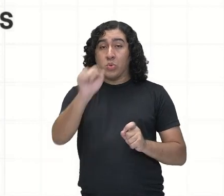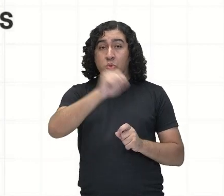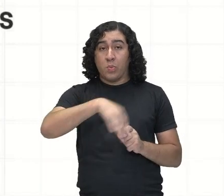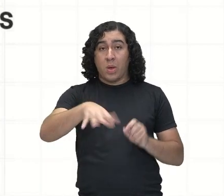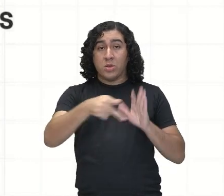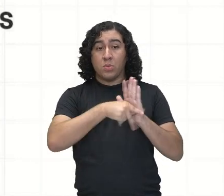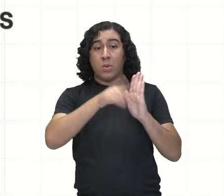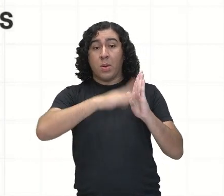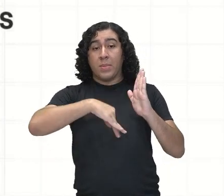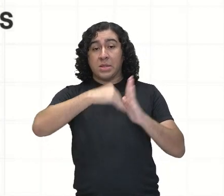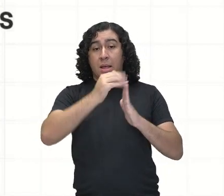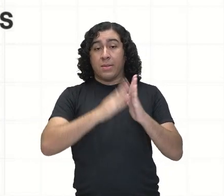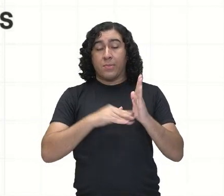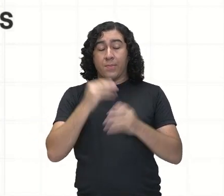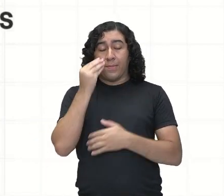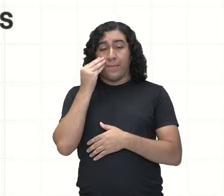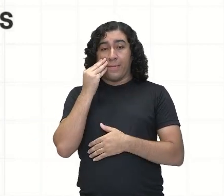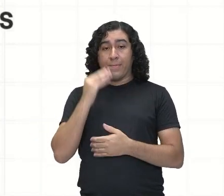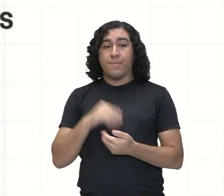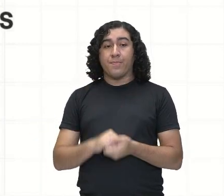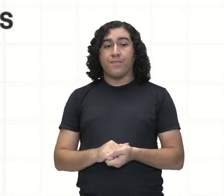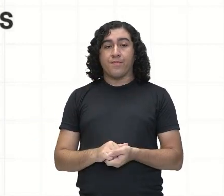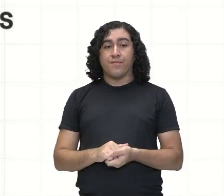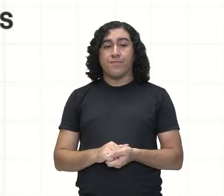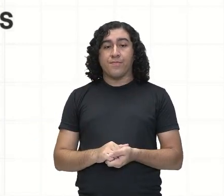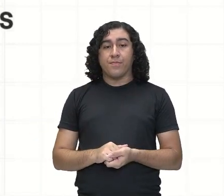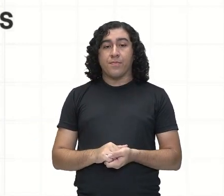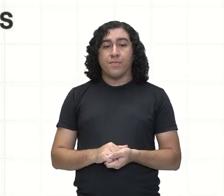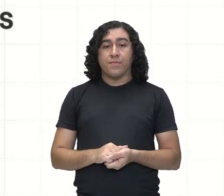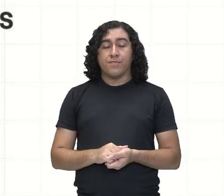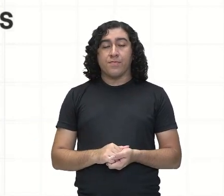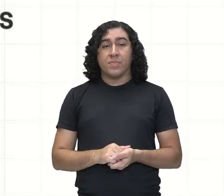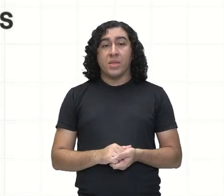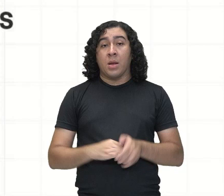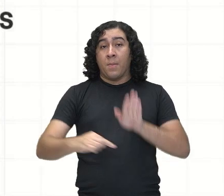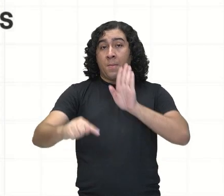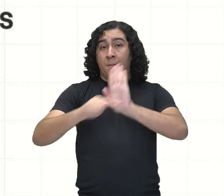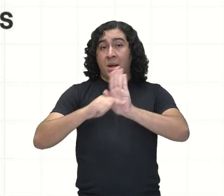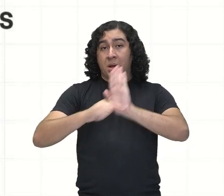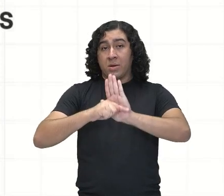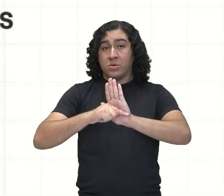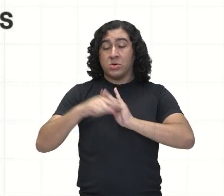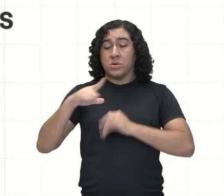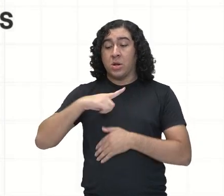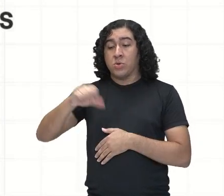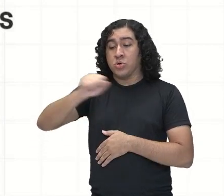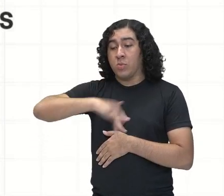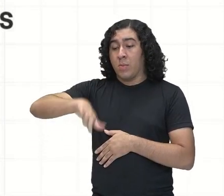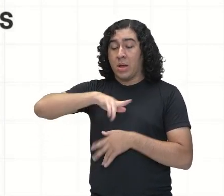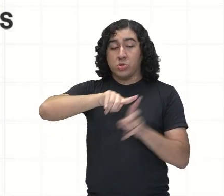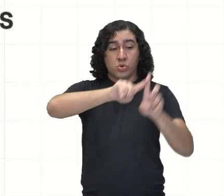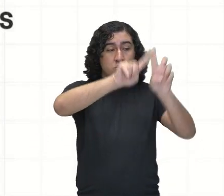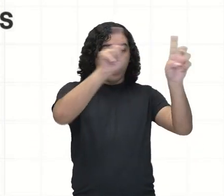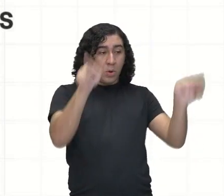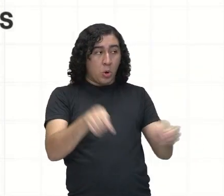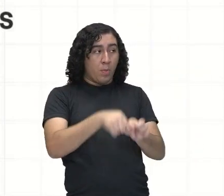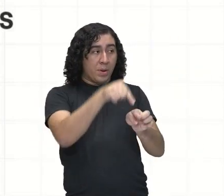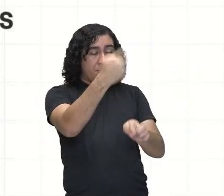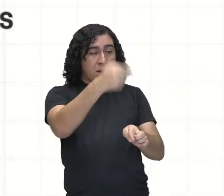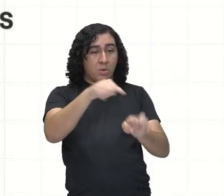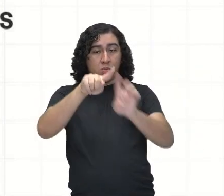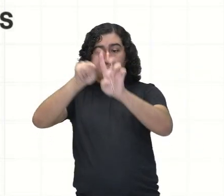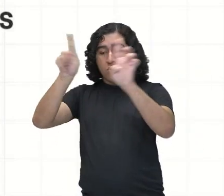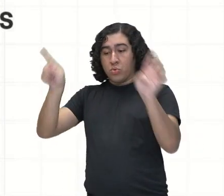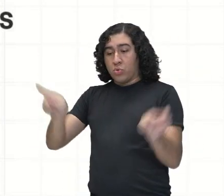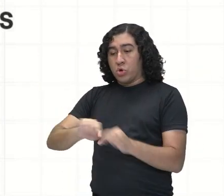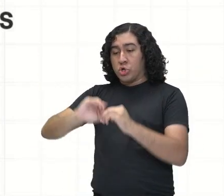pintada. Será a diferença, a subtração, né? Entre as áreas dos dois círculos. O círculo externo